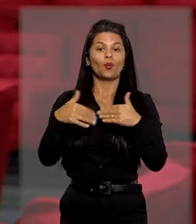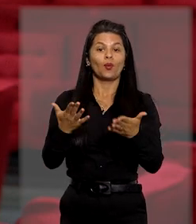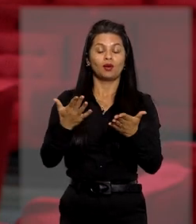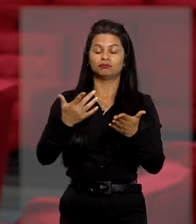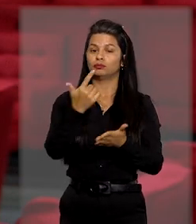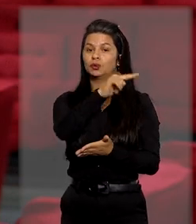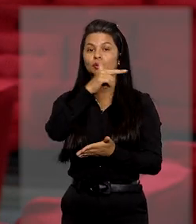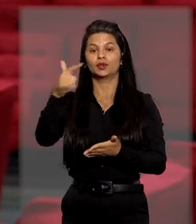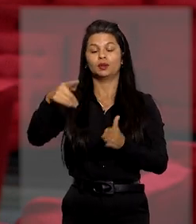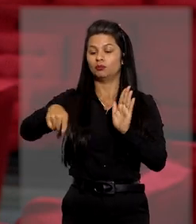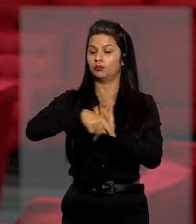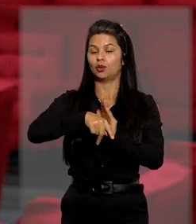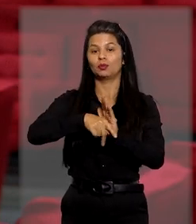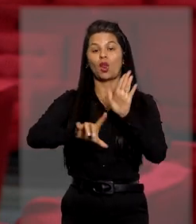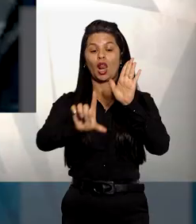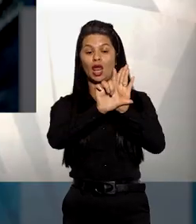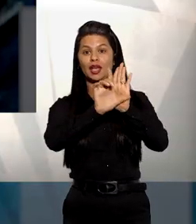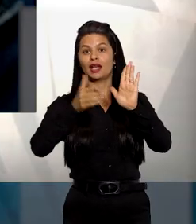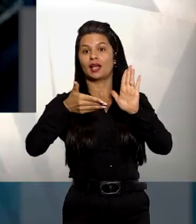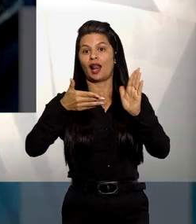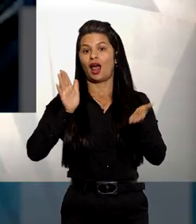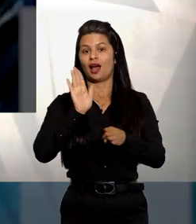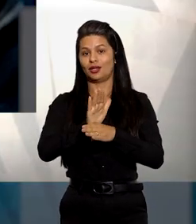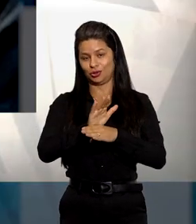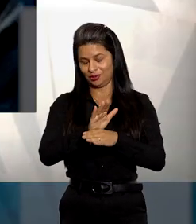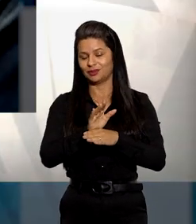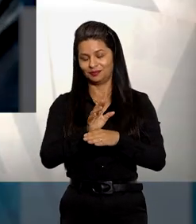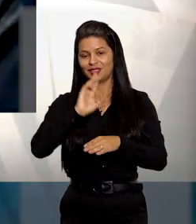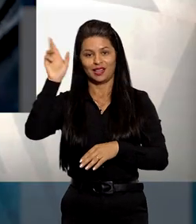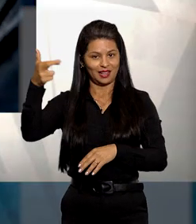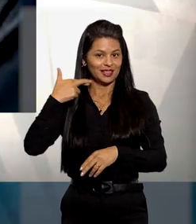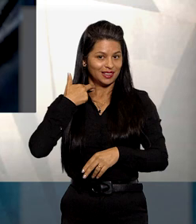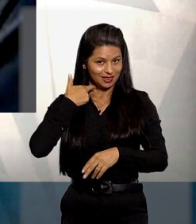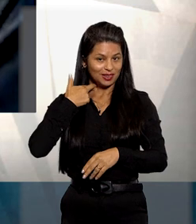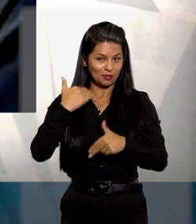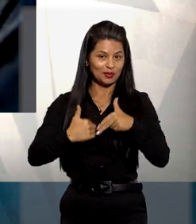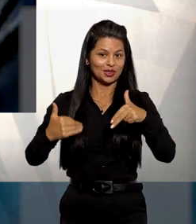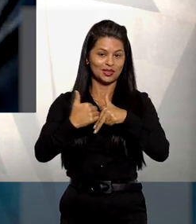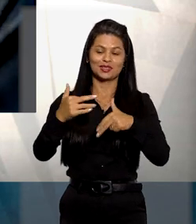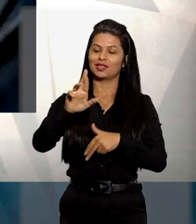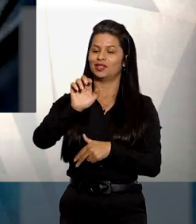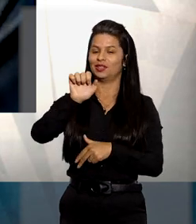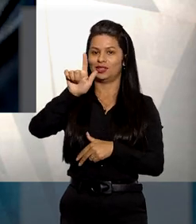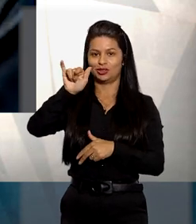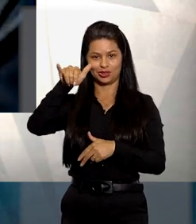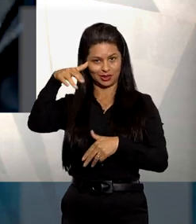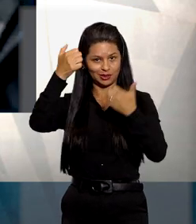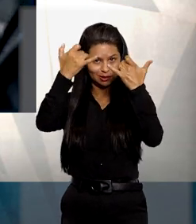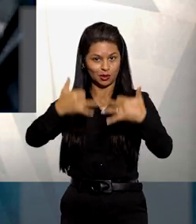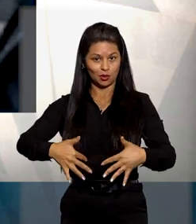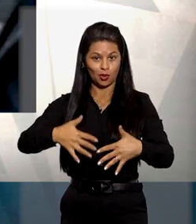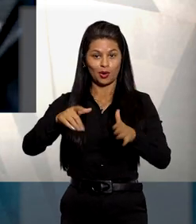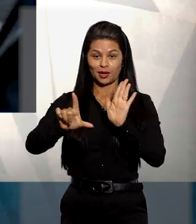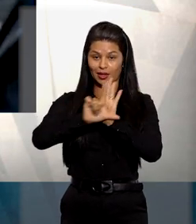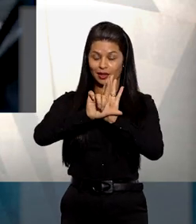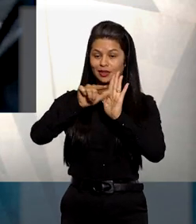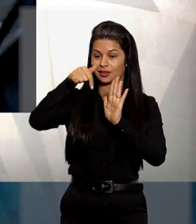não teria amparo legal. A relatora ministra Regina Helena Costa explicou que a lei 7